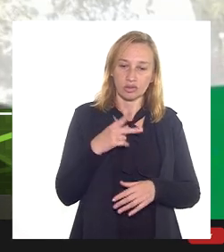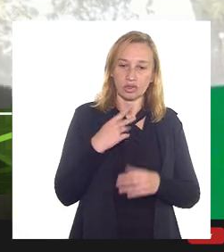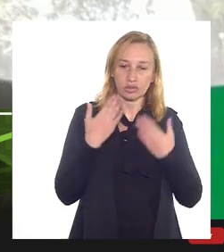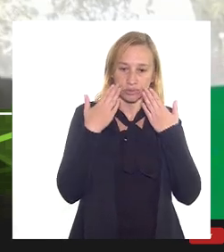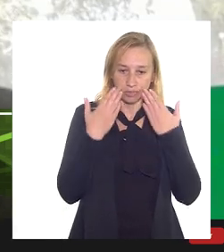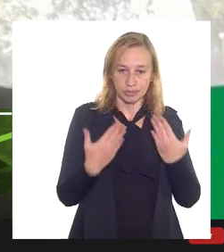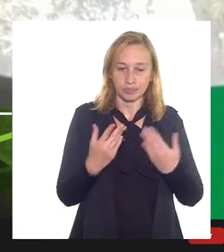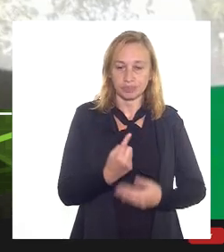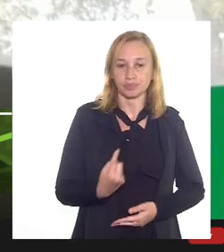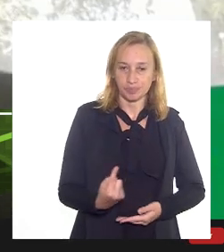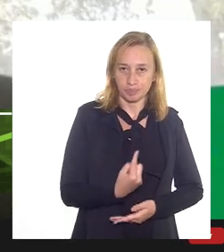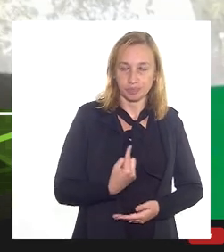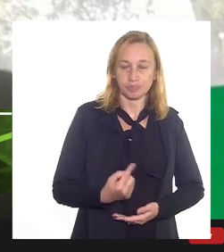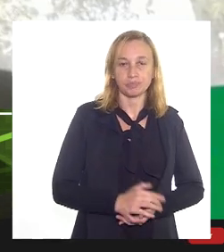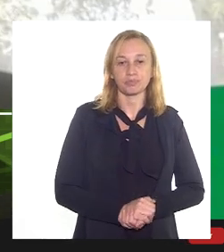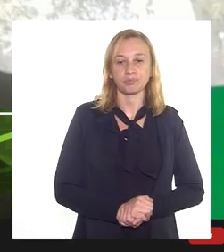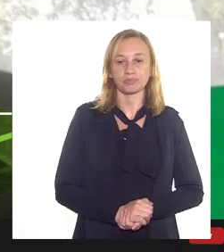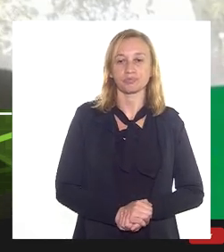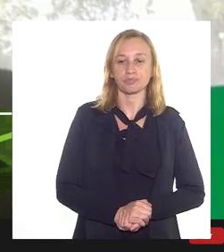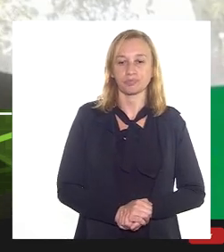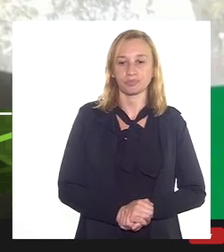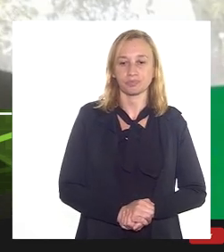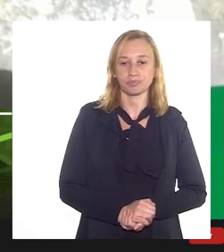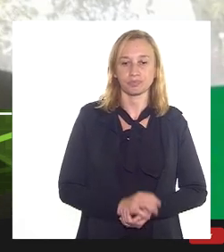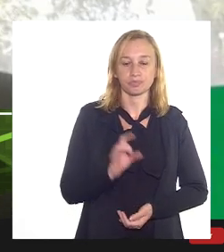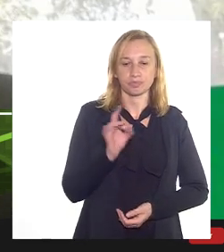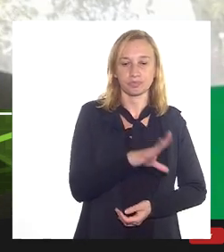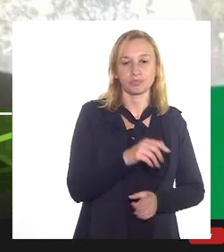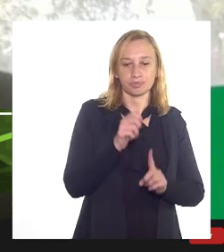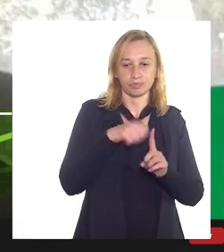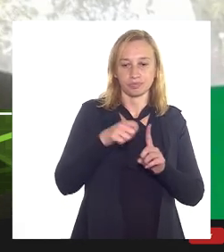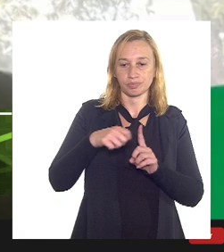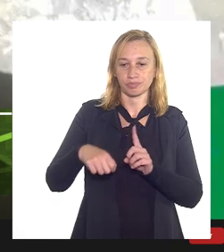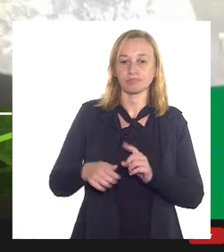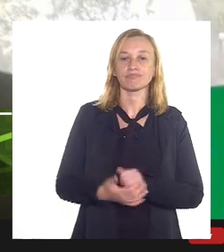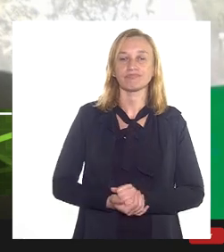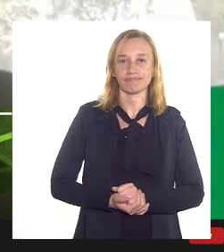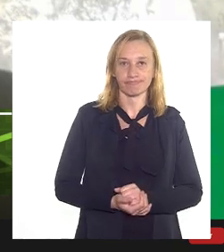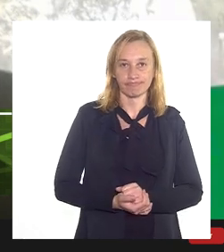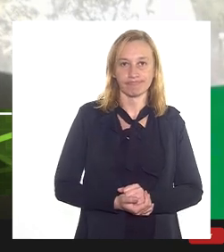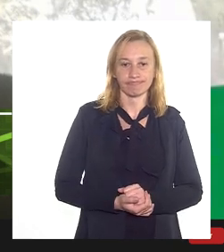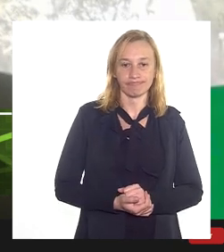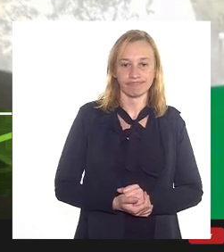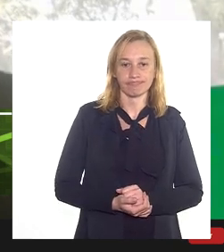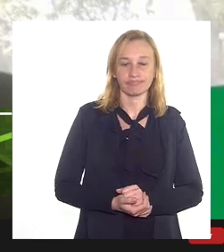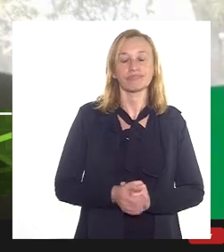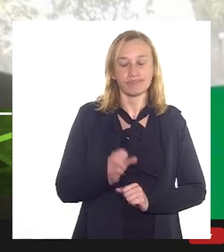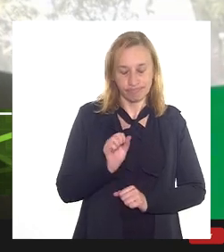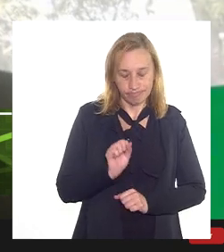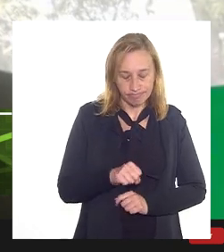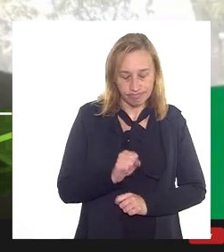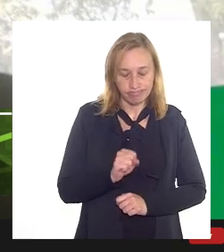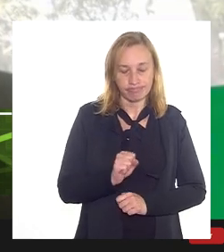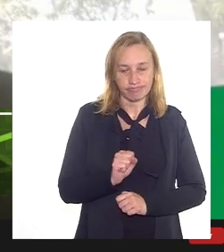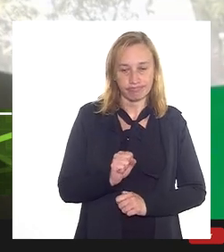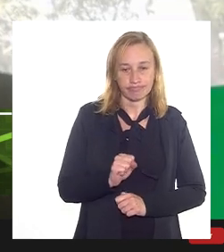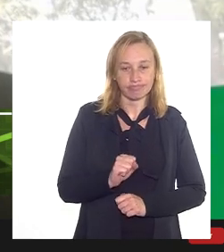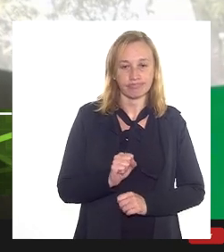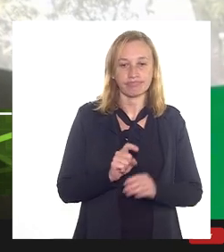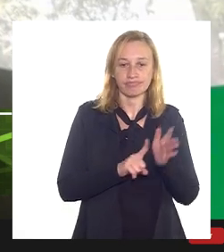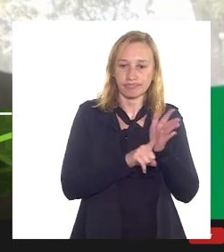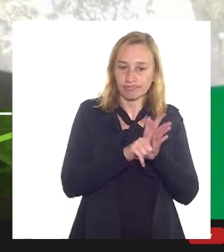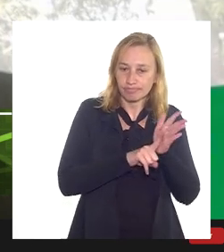apresentações nos últimos meses. Então, sim, é um fator de